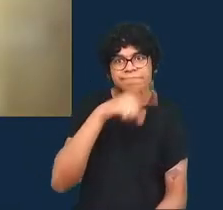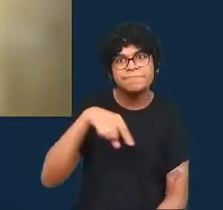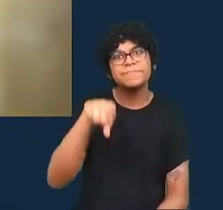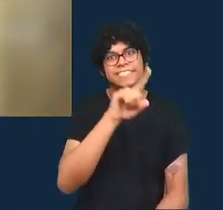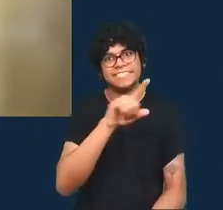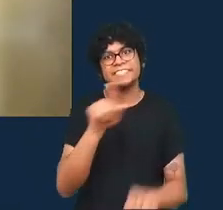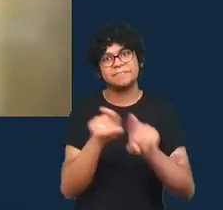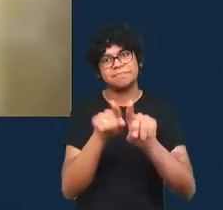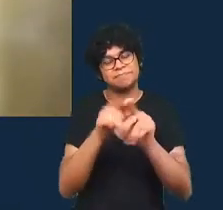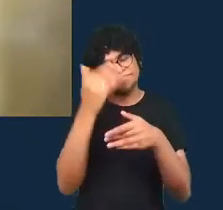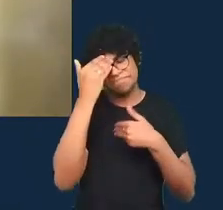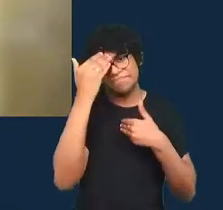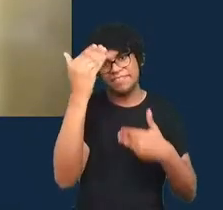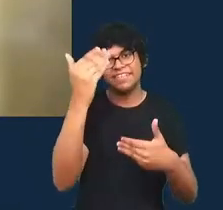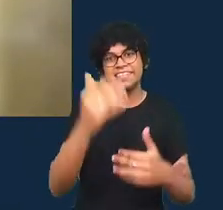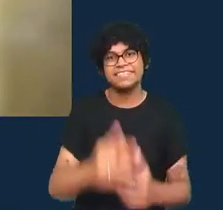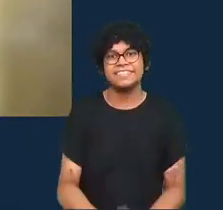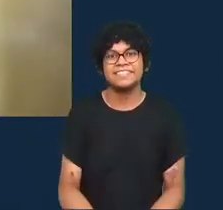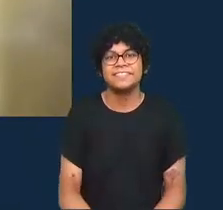obrigada